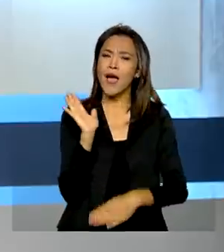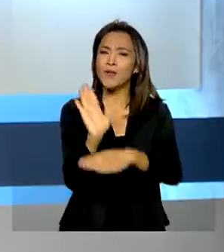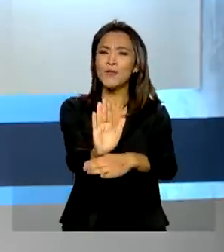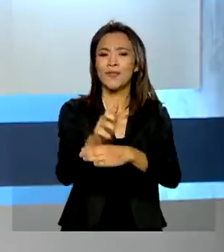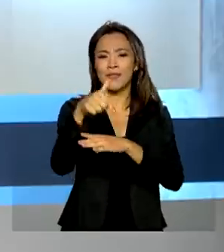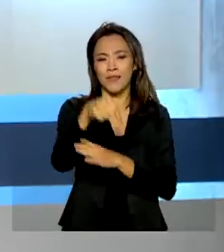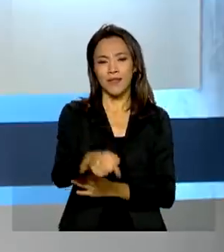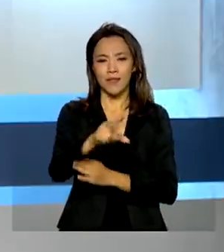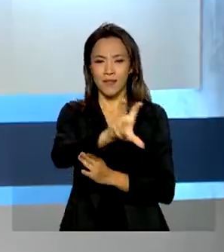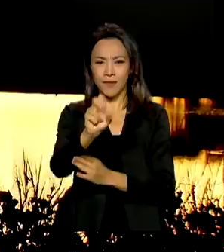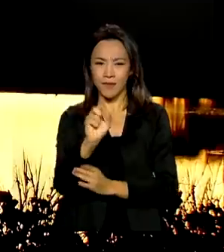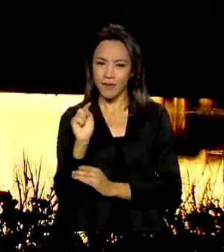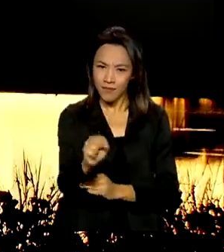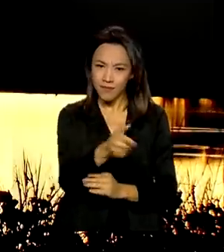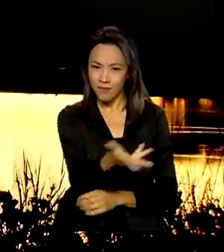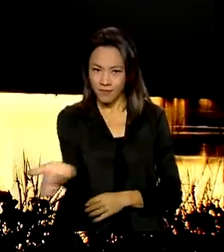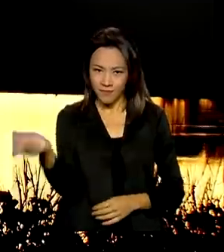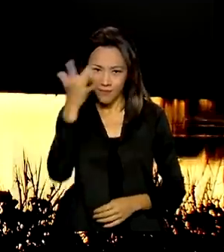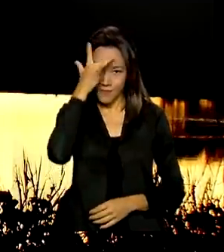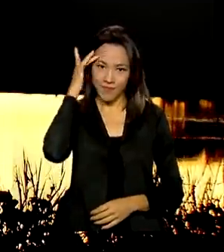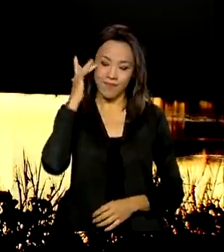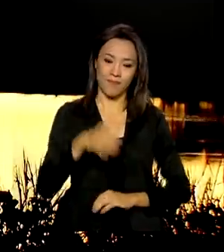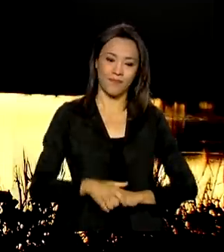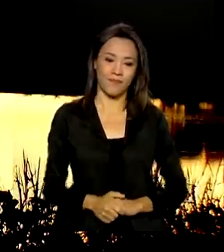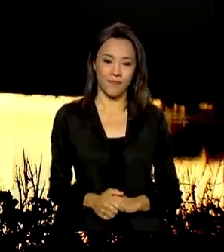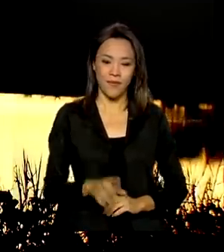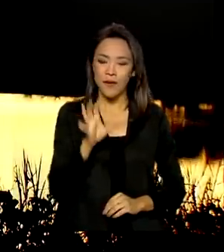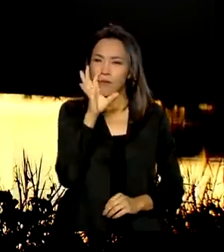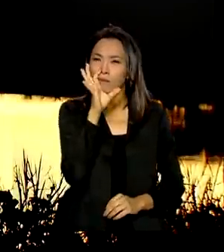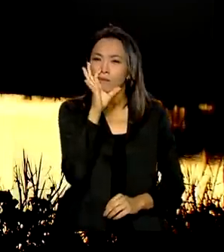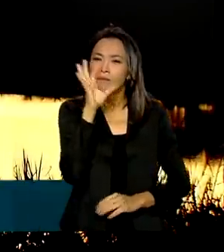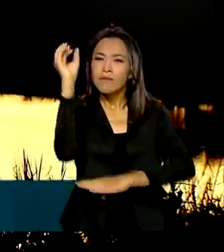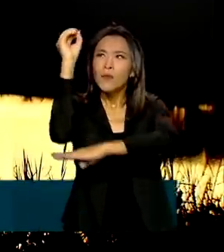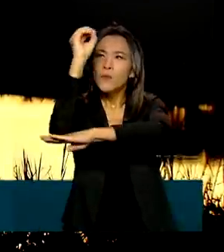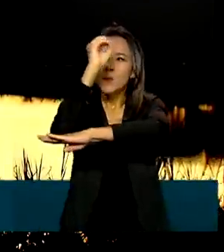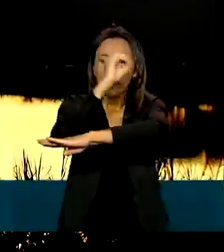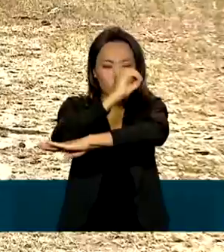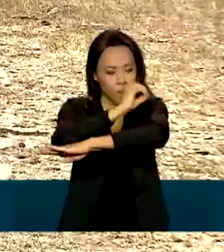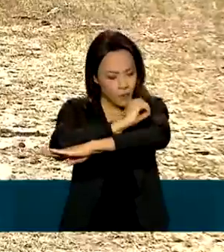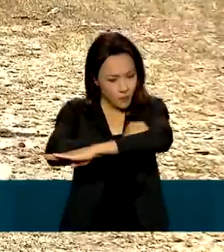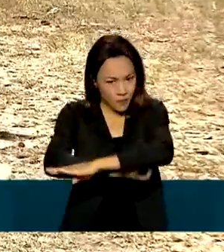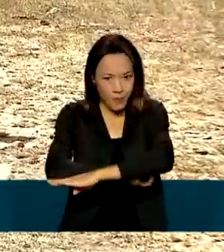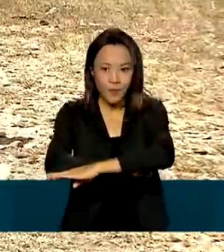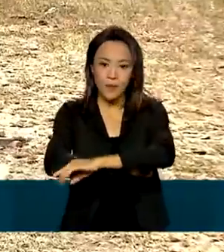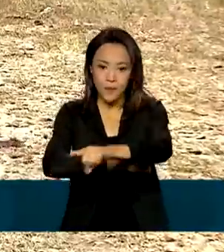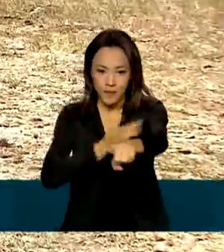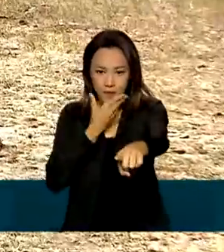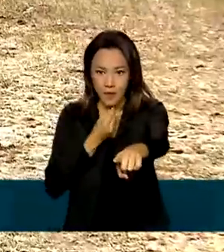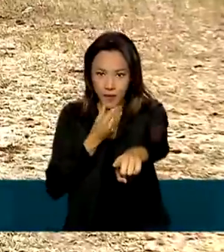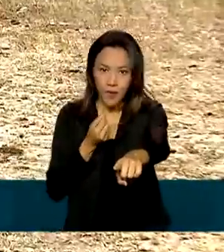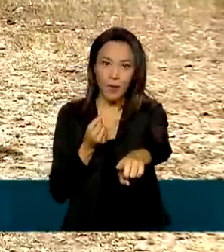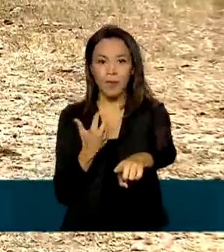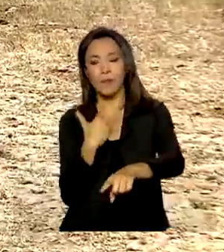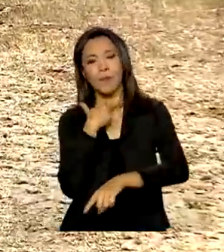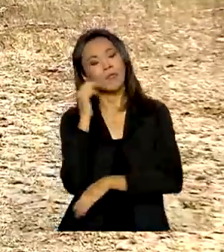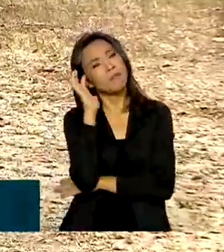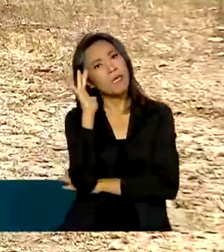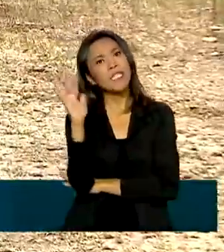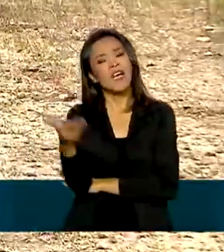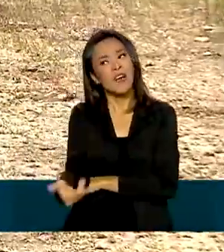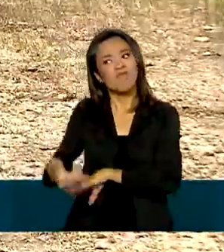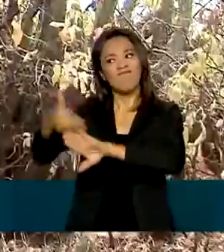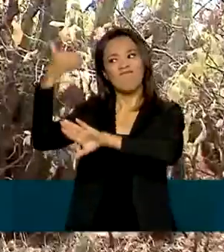mil pessoas. Quem aprecia o belo pôr do sol, visto da propriedade do senhor Adalberto, não pode imaginar o